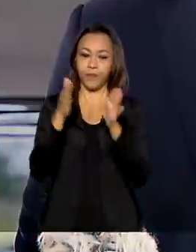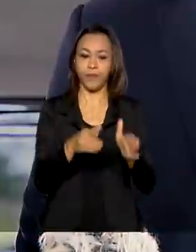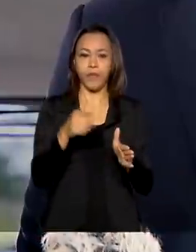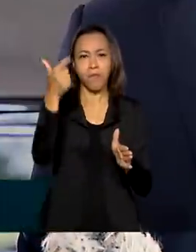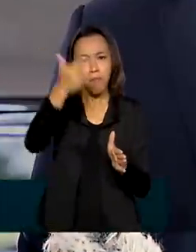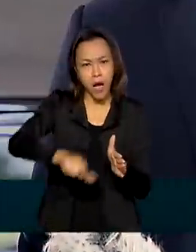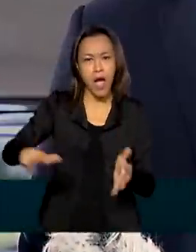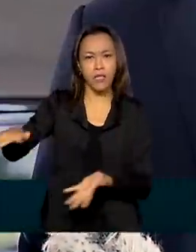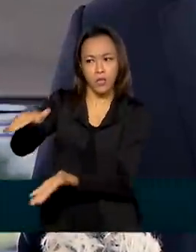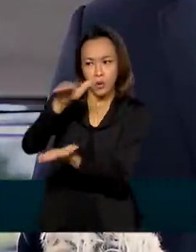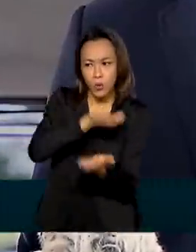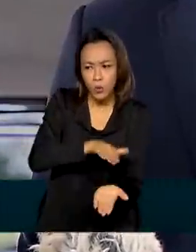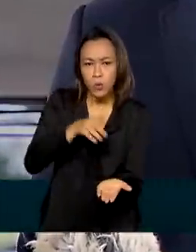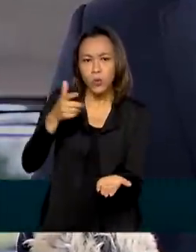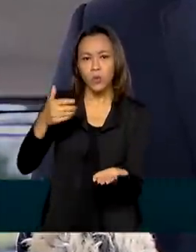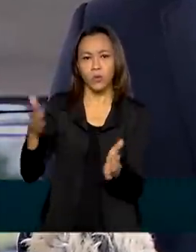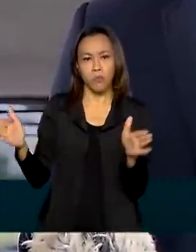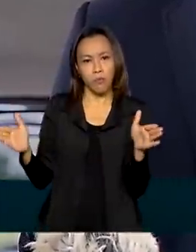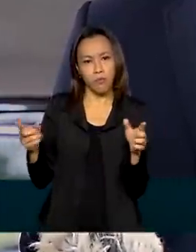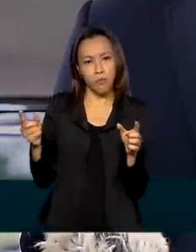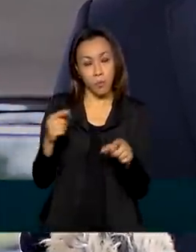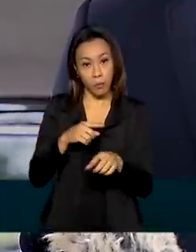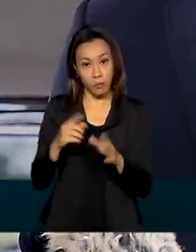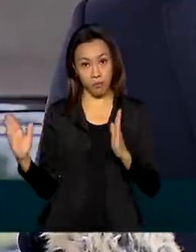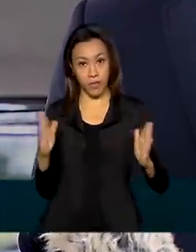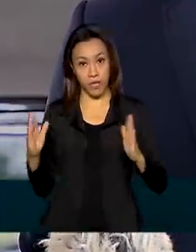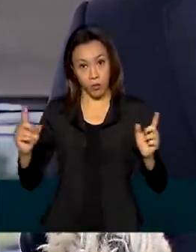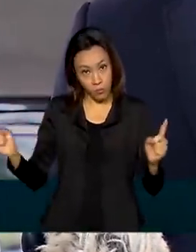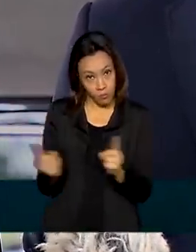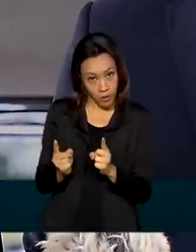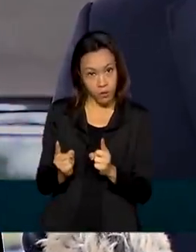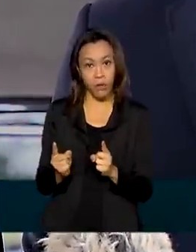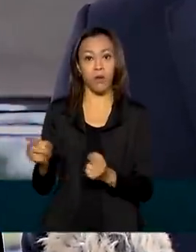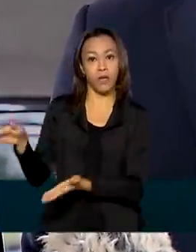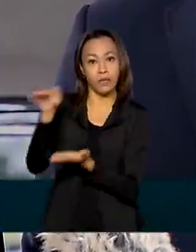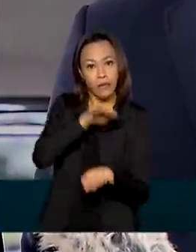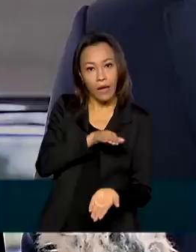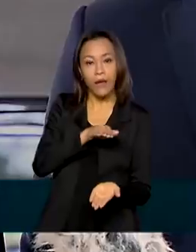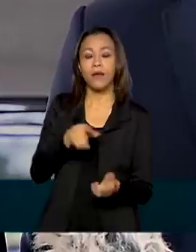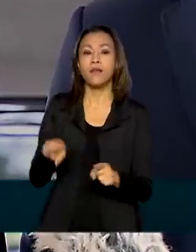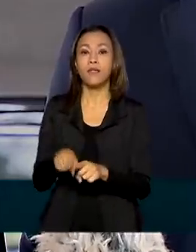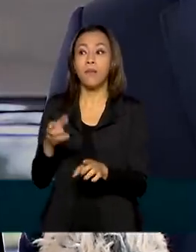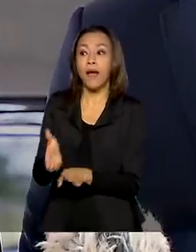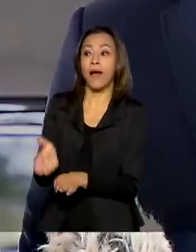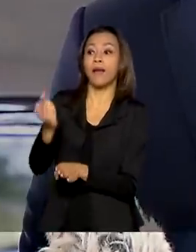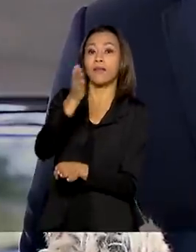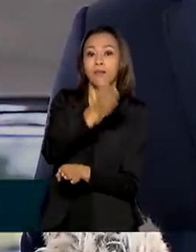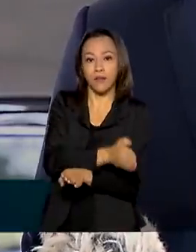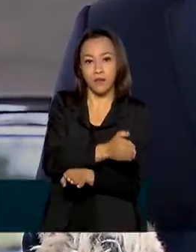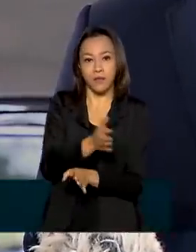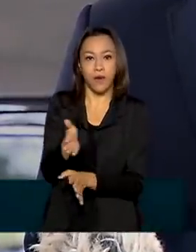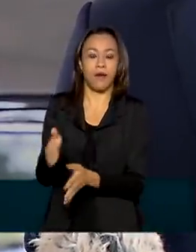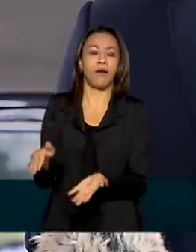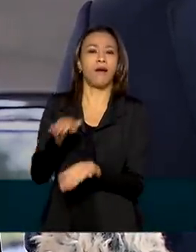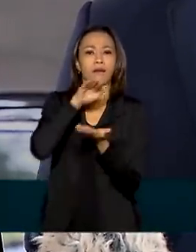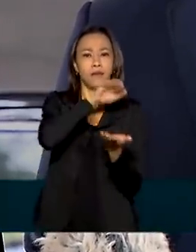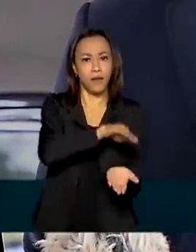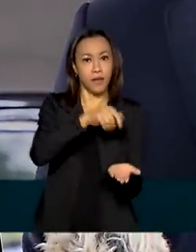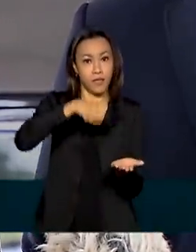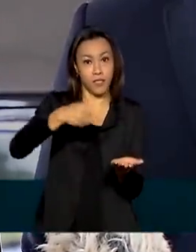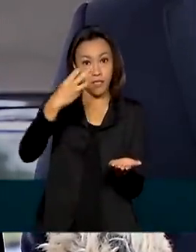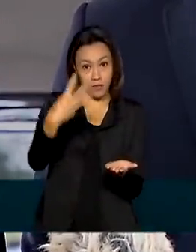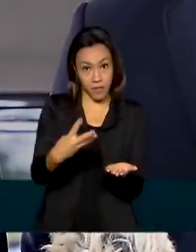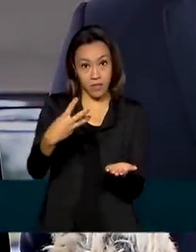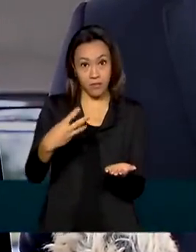prazo, de vacina a curto prazo, e também a antecipação do que seria no último trimestre do ano para